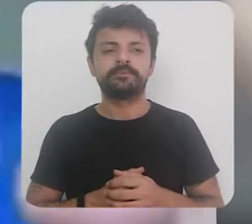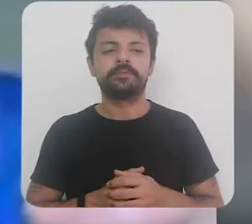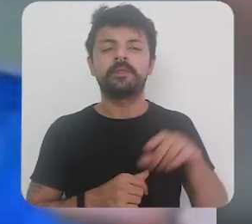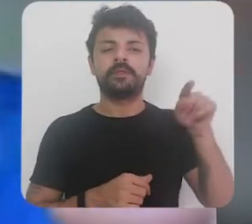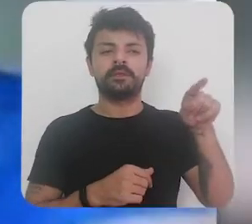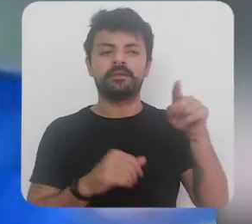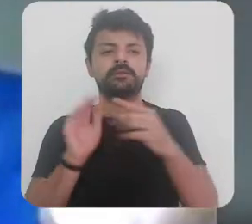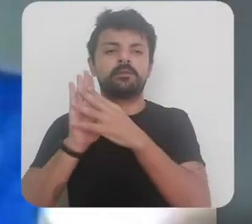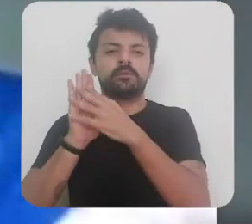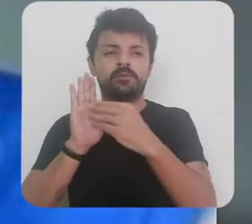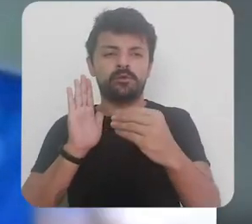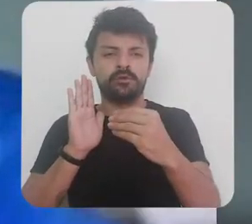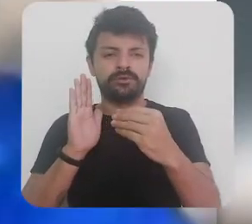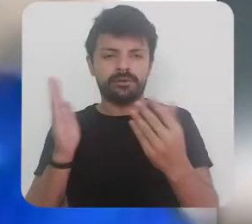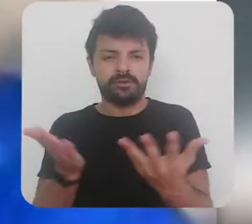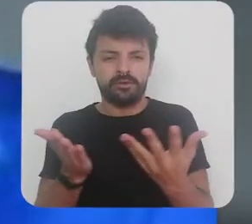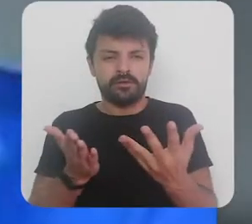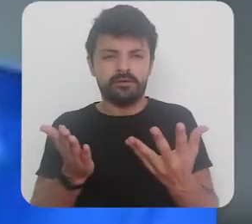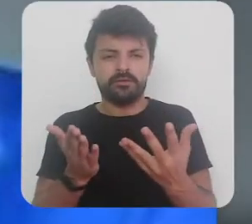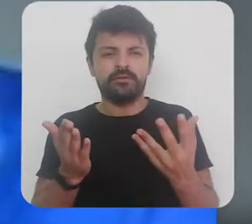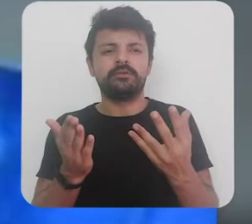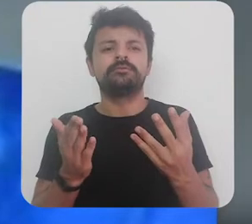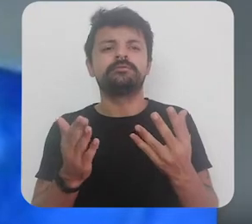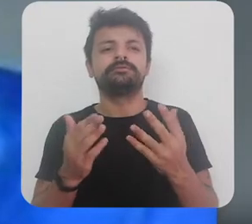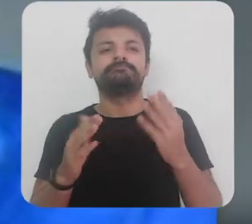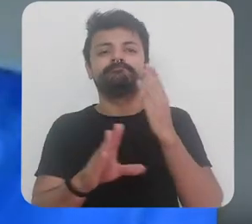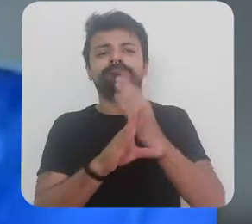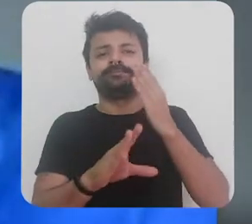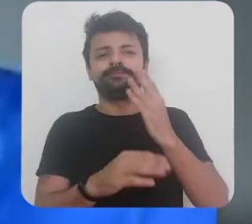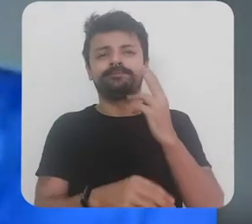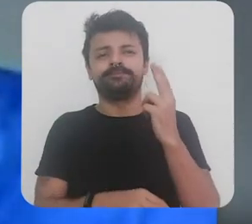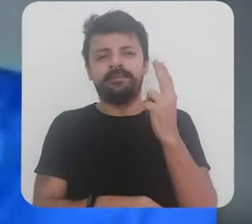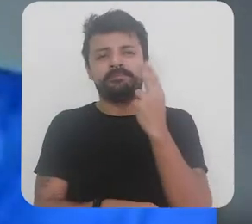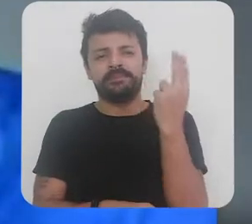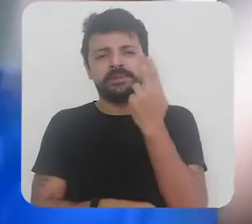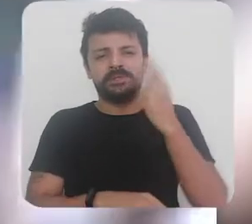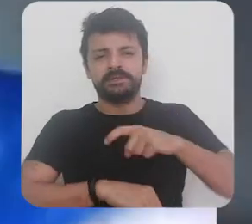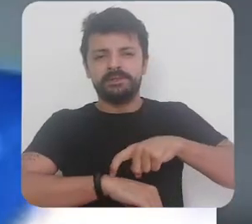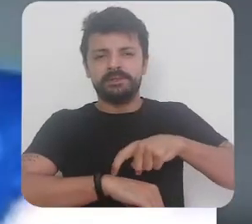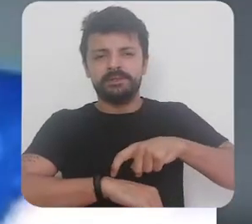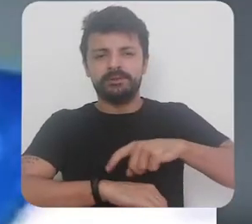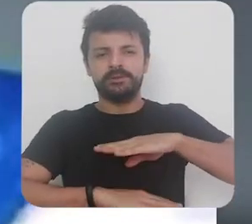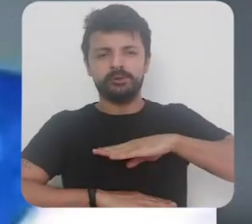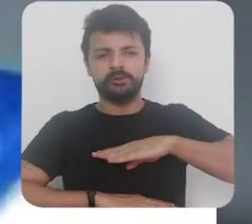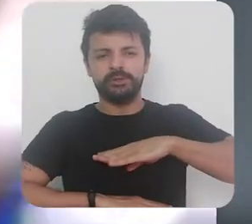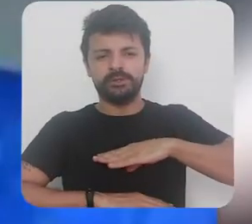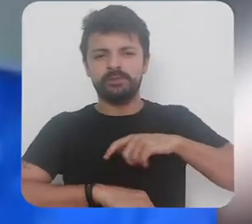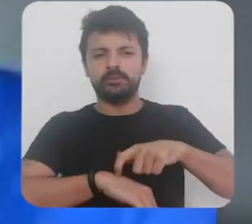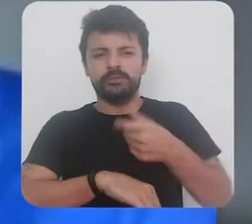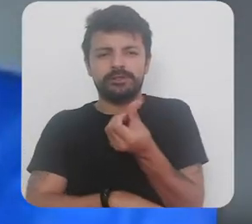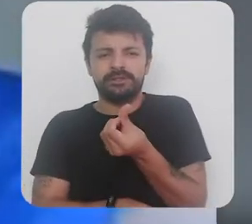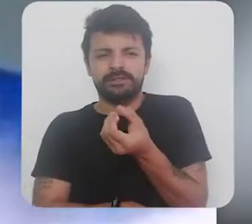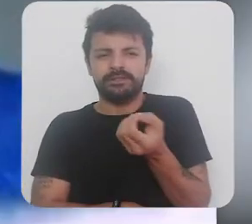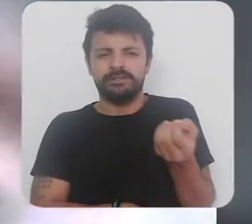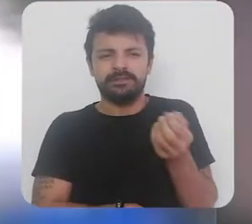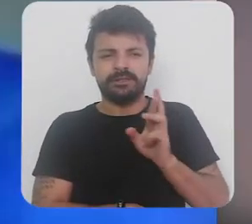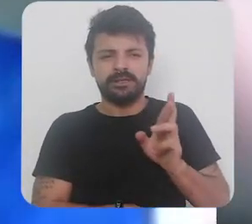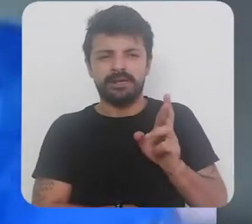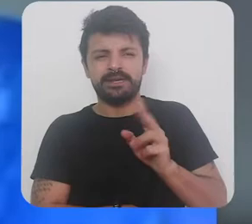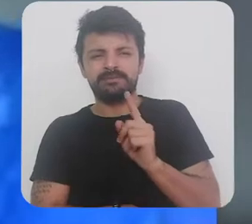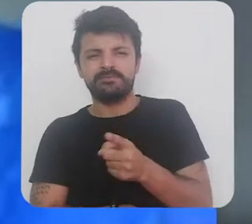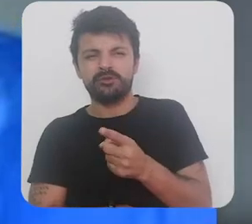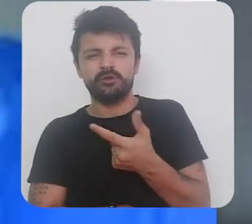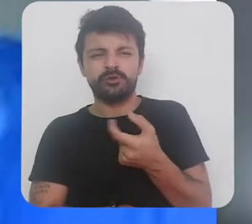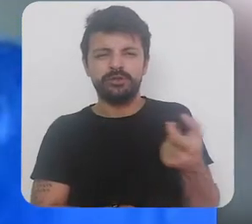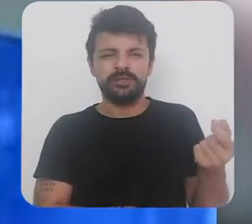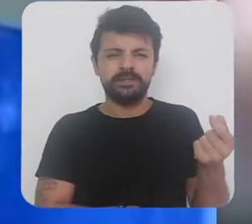esse modelo que se coloca agora pela emergência da situação vai ter que dar os 600 reais 500